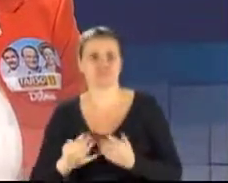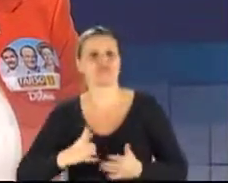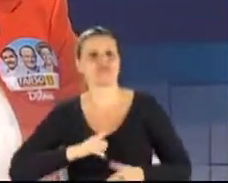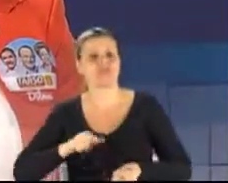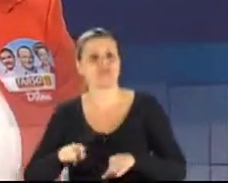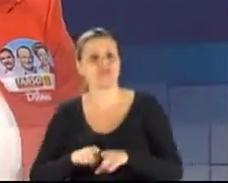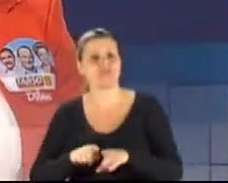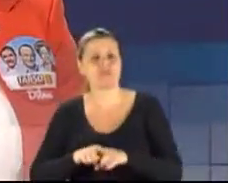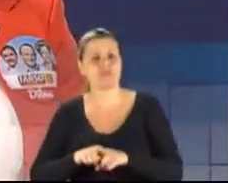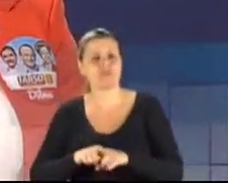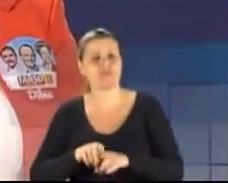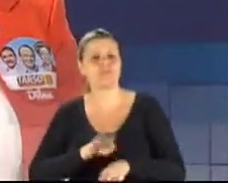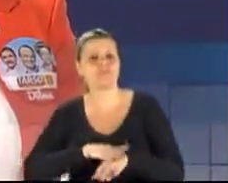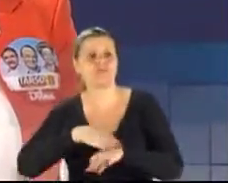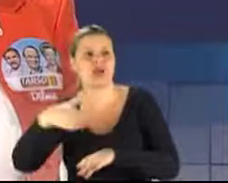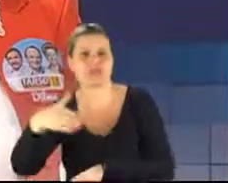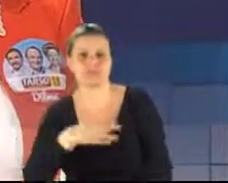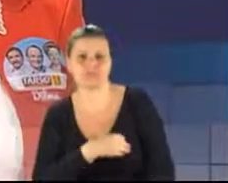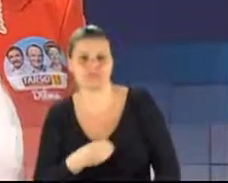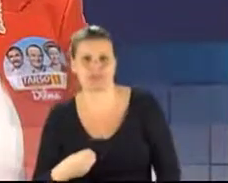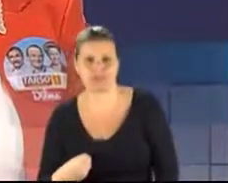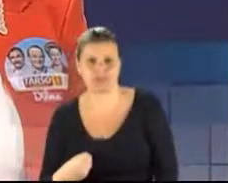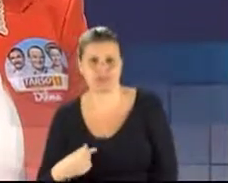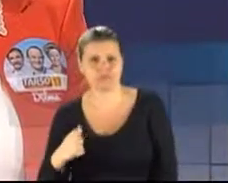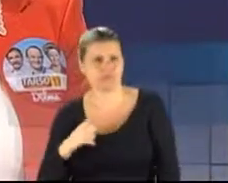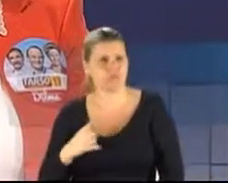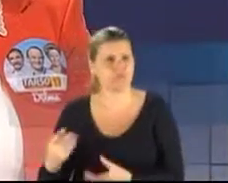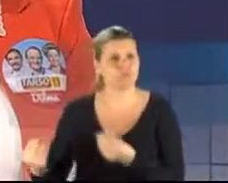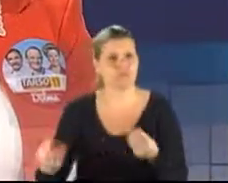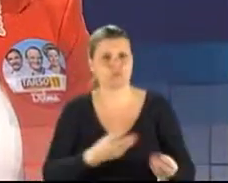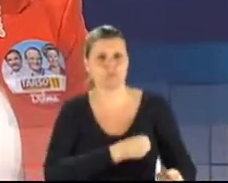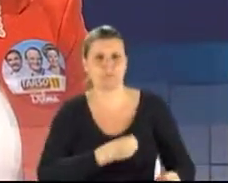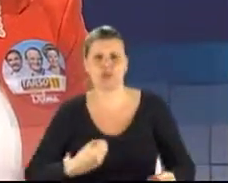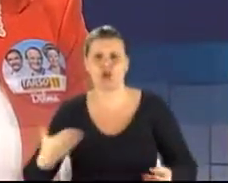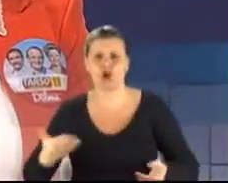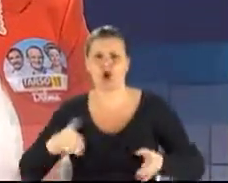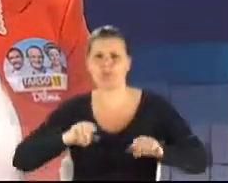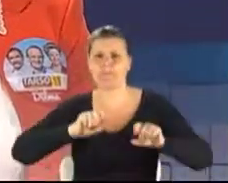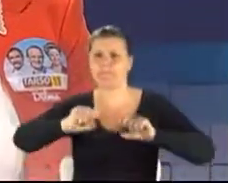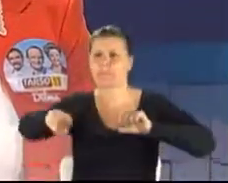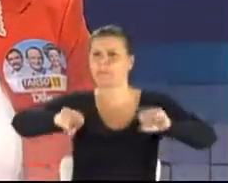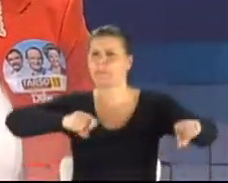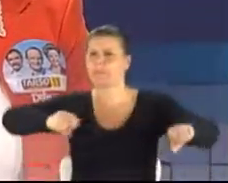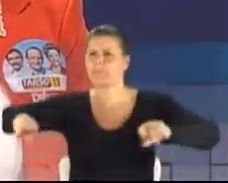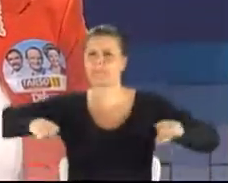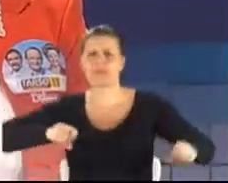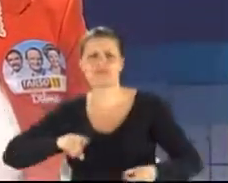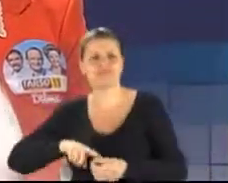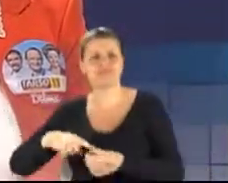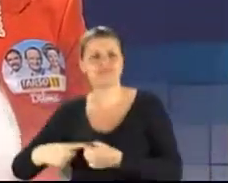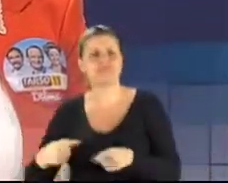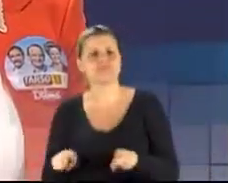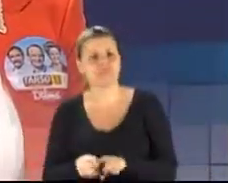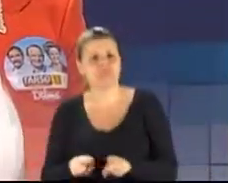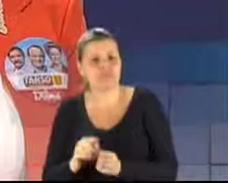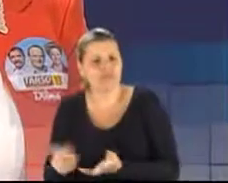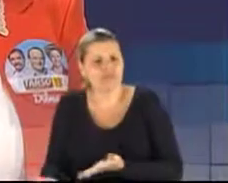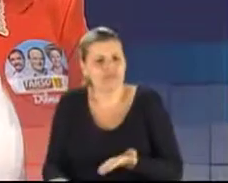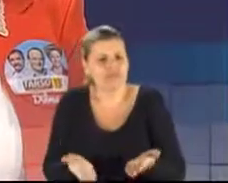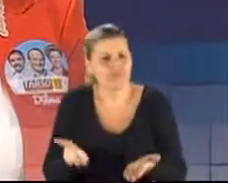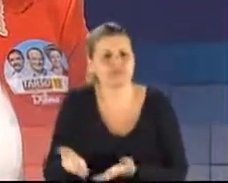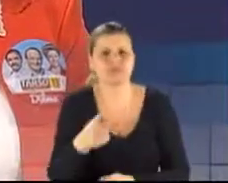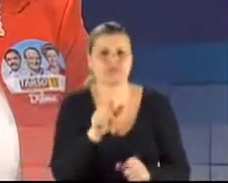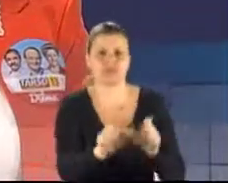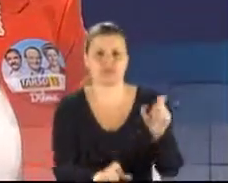Os médicos que estão chegando em todos os municípios e atendendo as pessoas e que